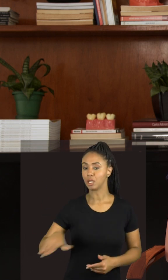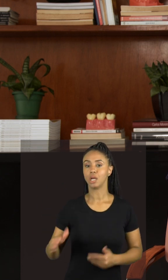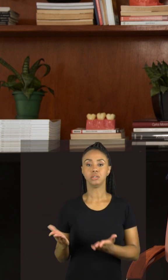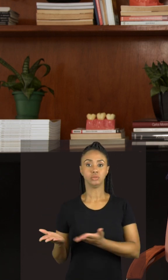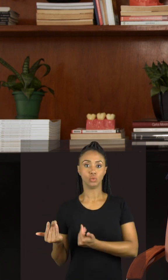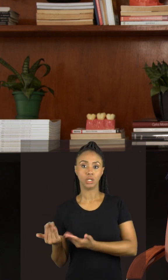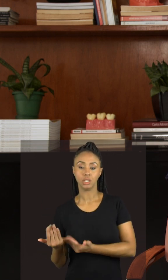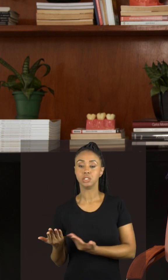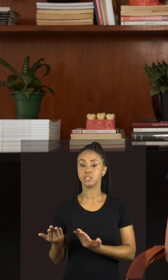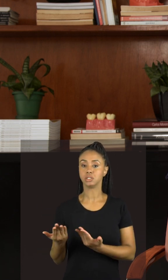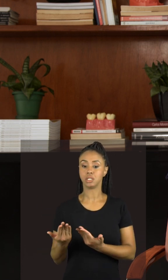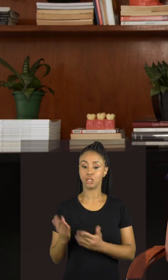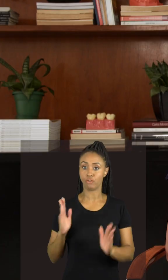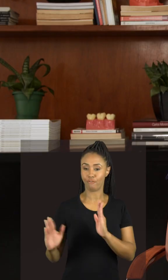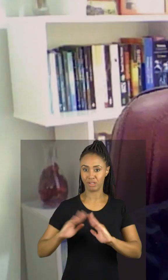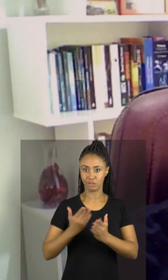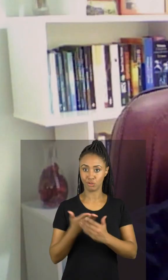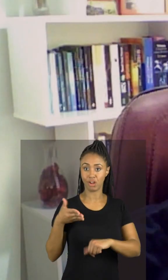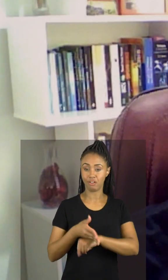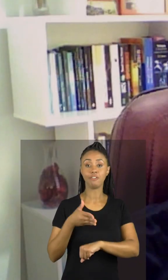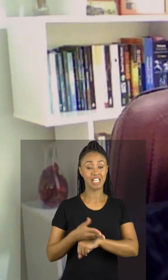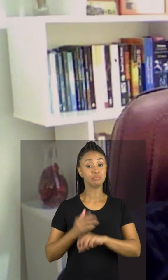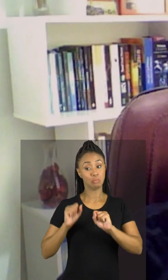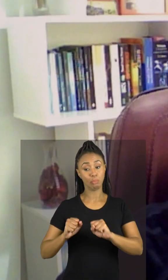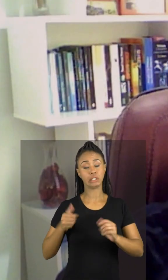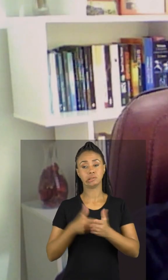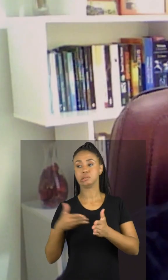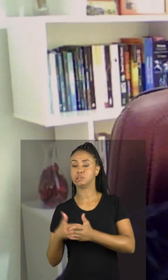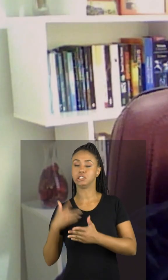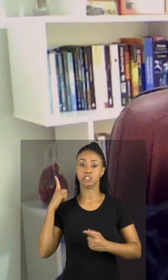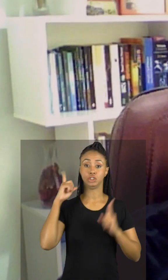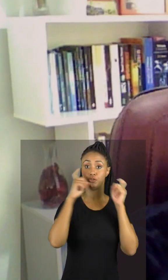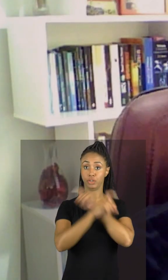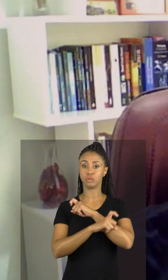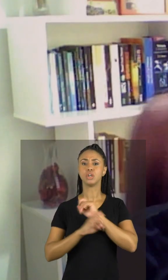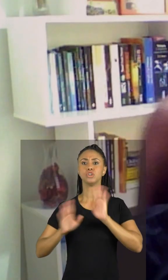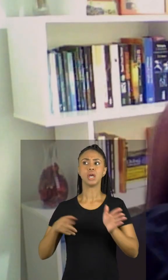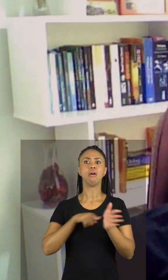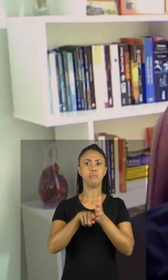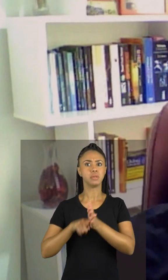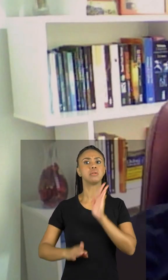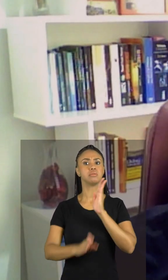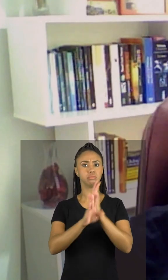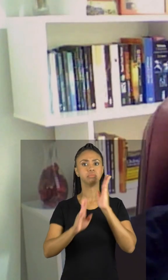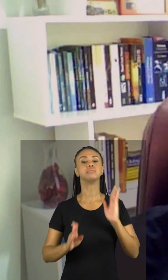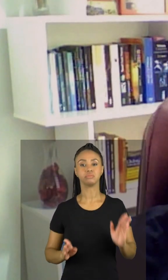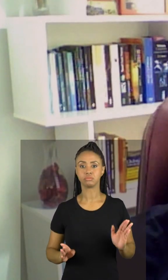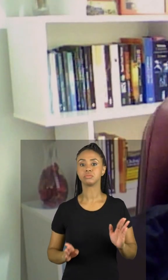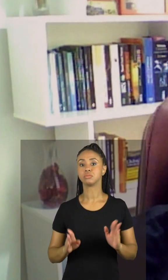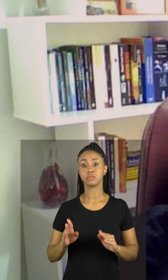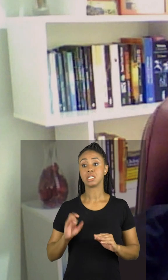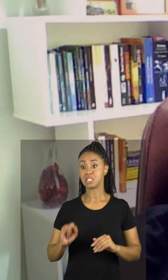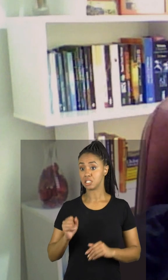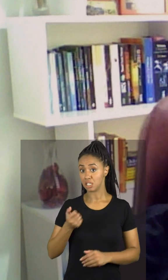adolescentes que estão na fase escolar. Já tem estudos também de que a falta de sono aumenta muito o risco de